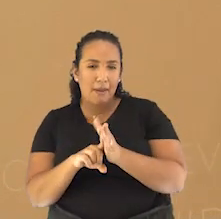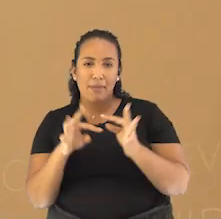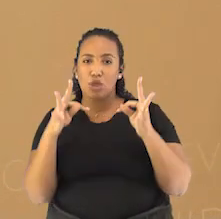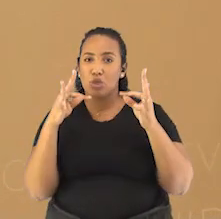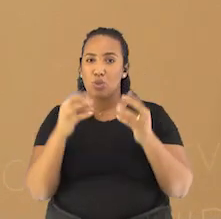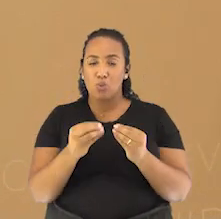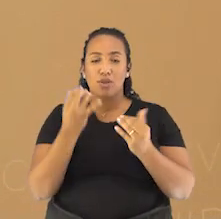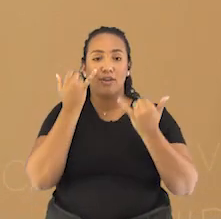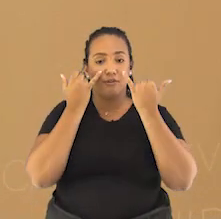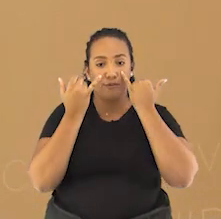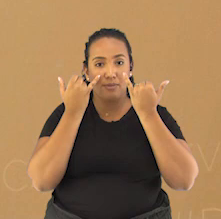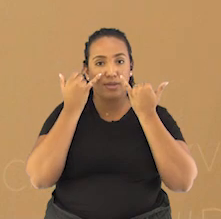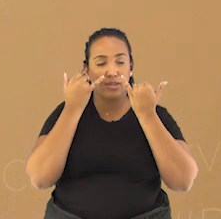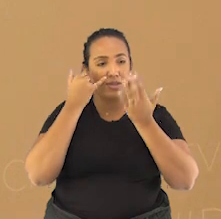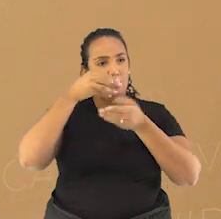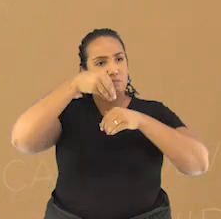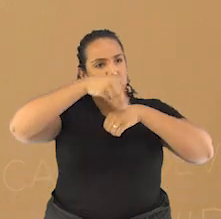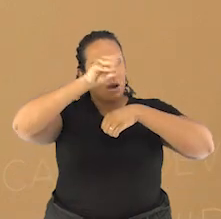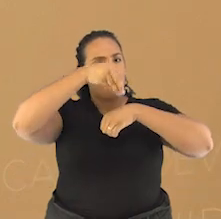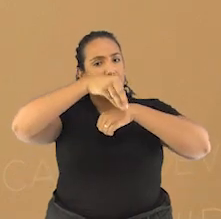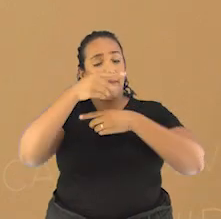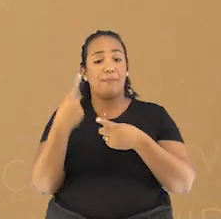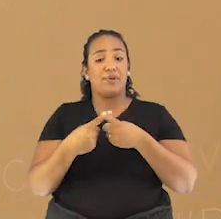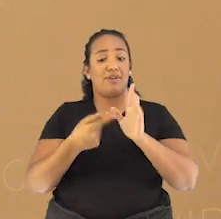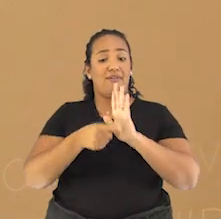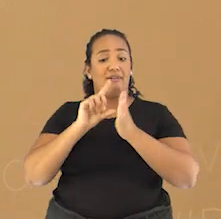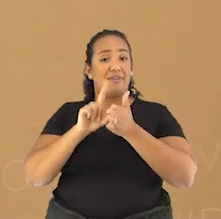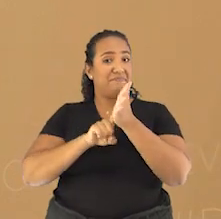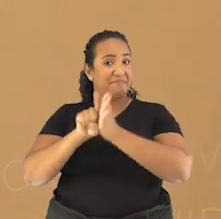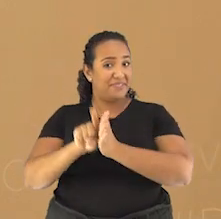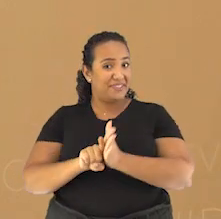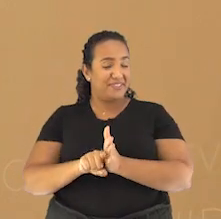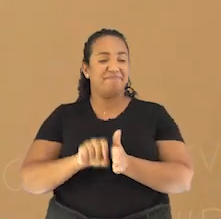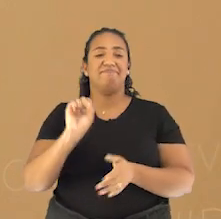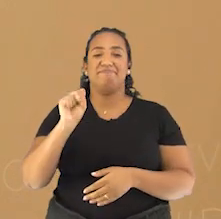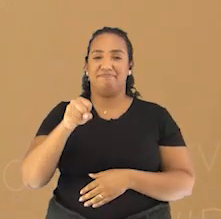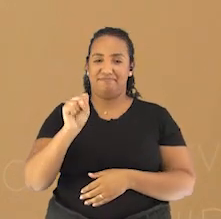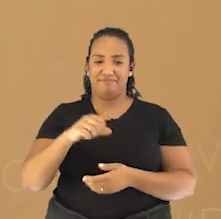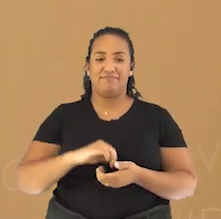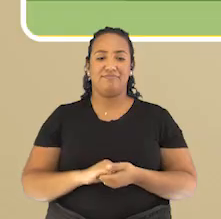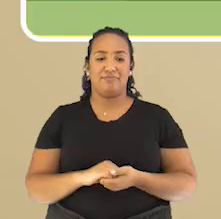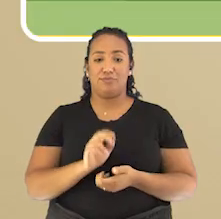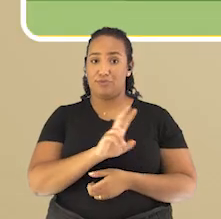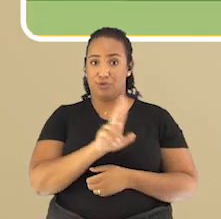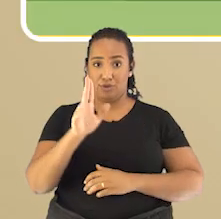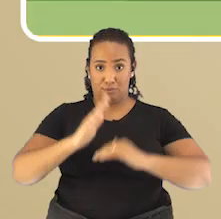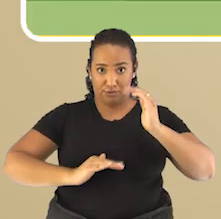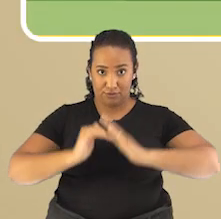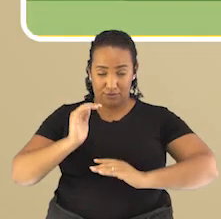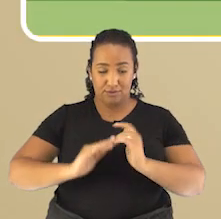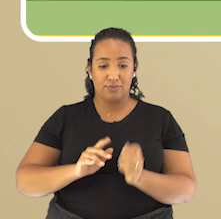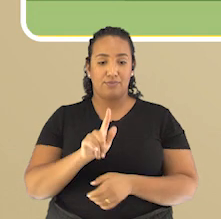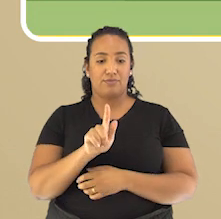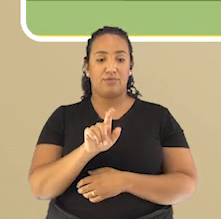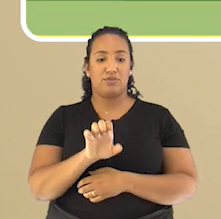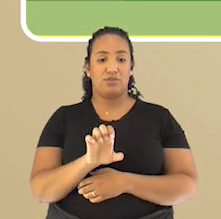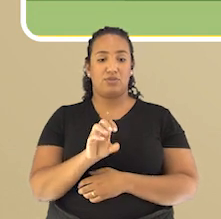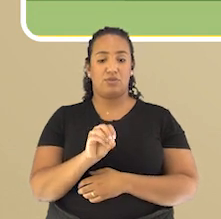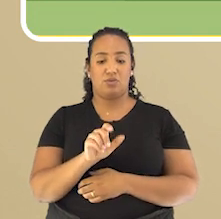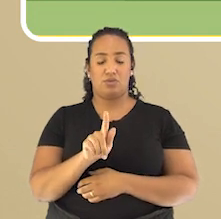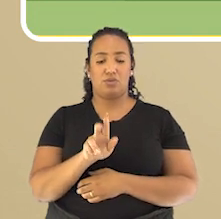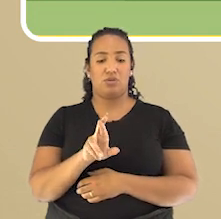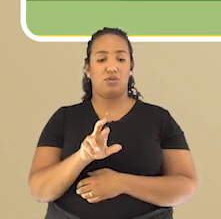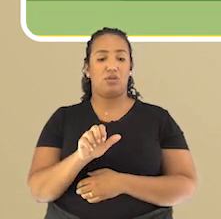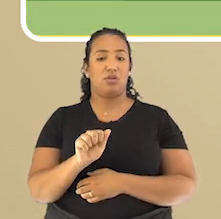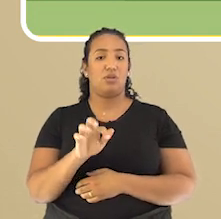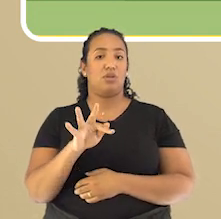obter essas informações a partir das suas pesquisas? Sim, pois é. É o geógrafo. Esse profissional estuda as